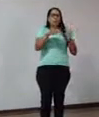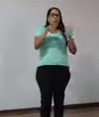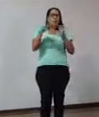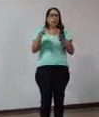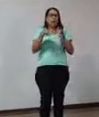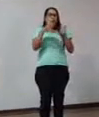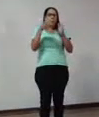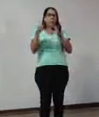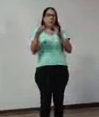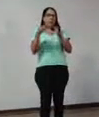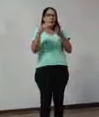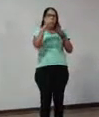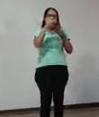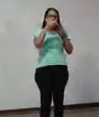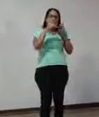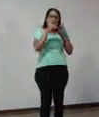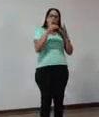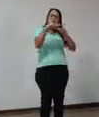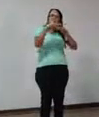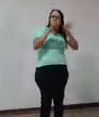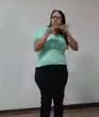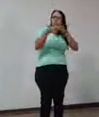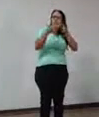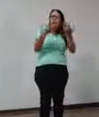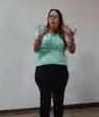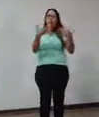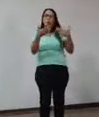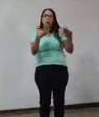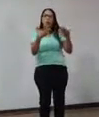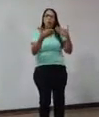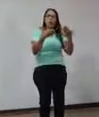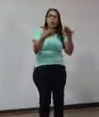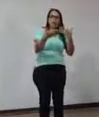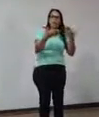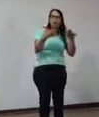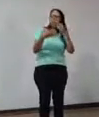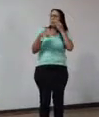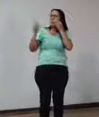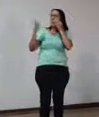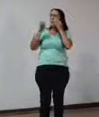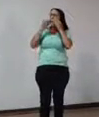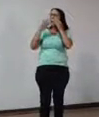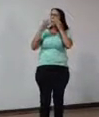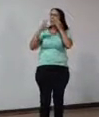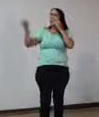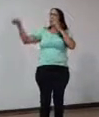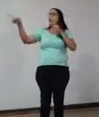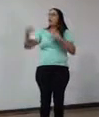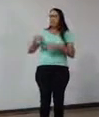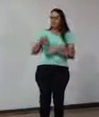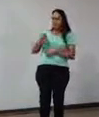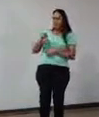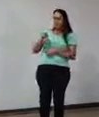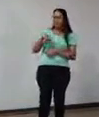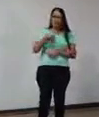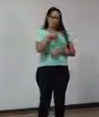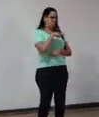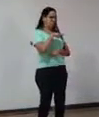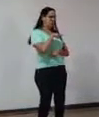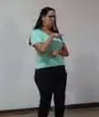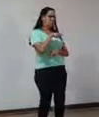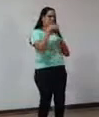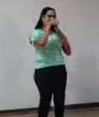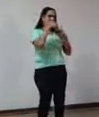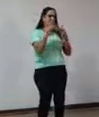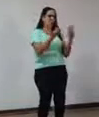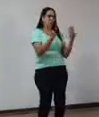células, as células também discutem com a narradora. Então, é bem divertido. E os relatos